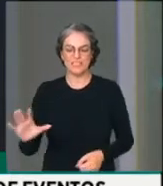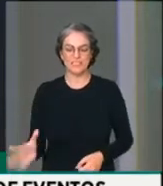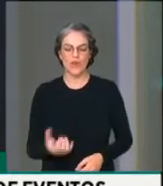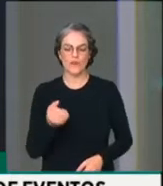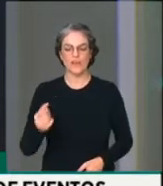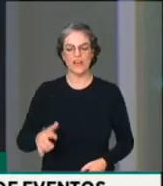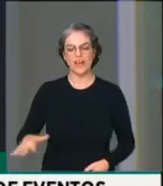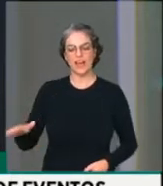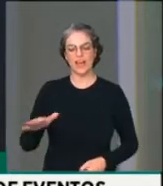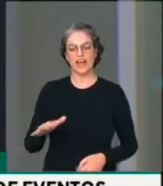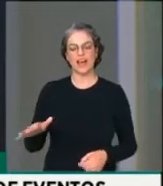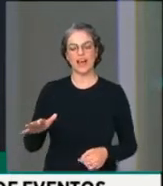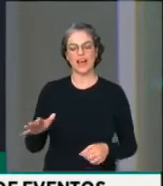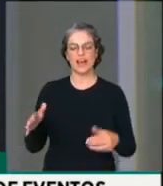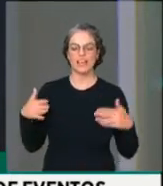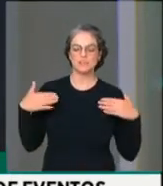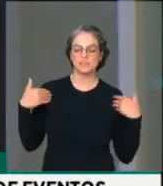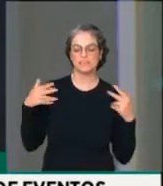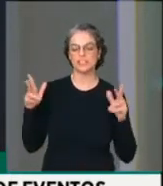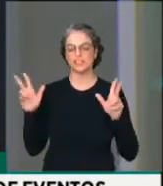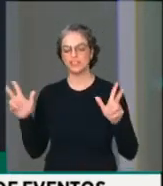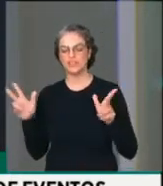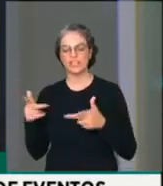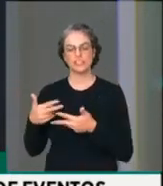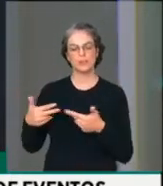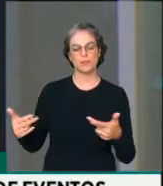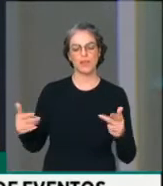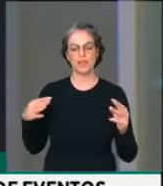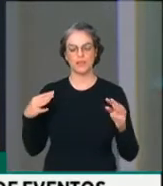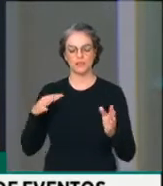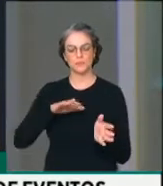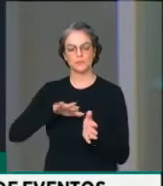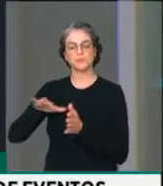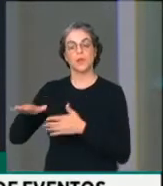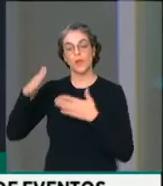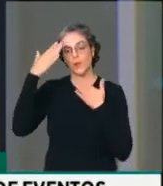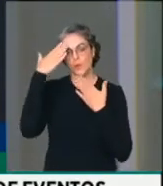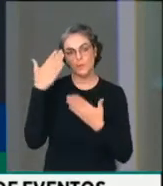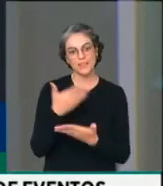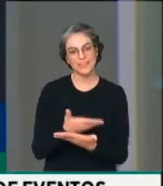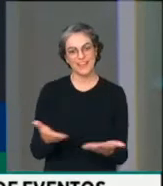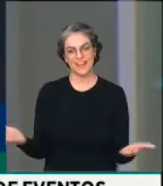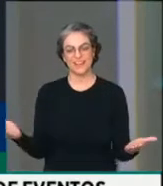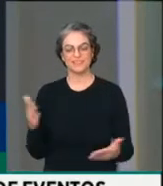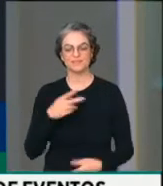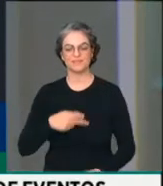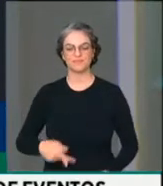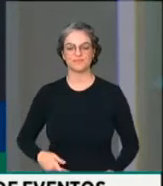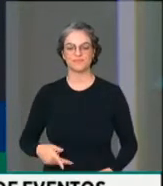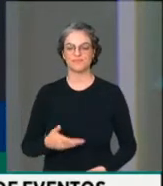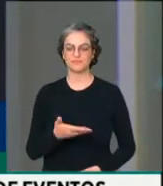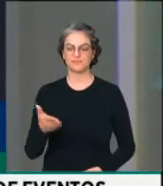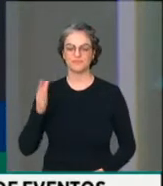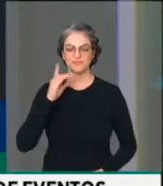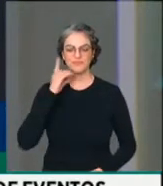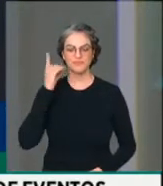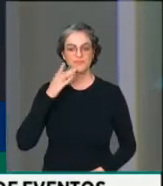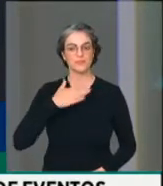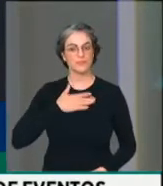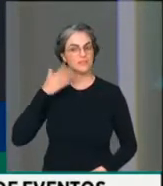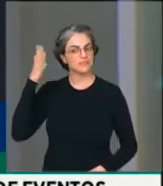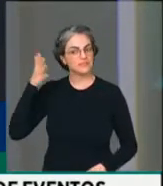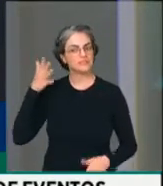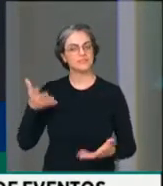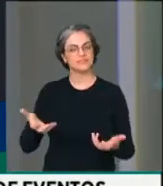setor de entretenimento. Obrigado, presidente. Obrigado aos colegas parlamentares. Eu peço que a nossa fala seja